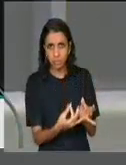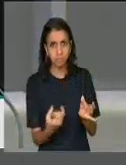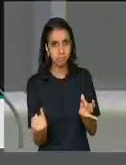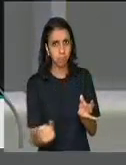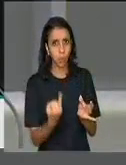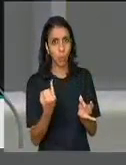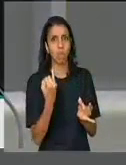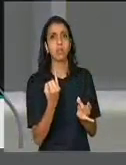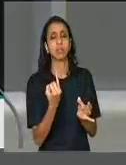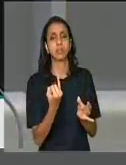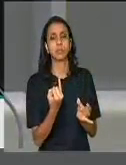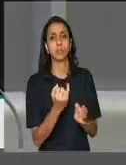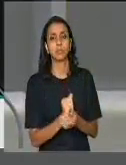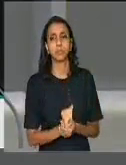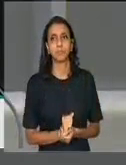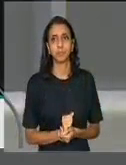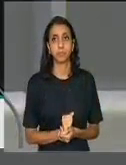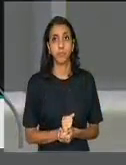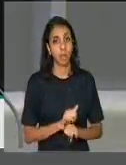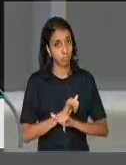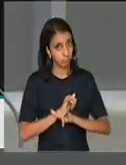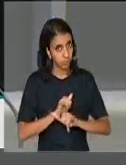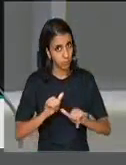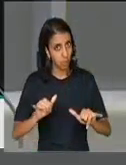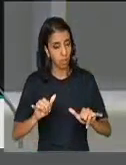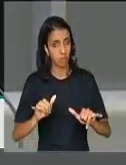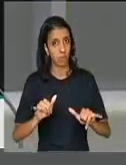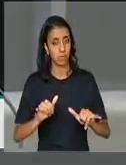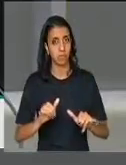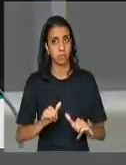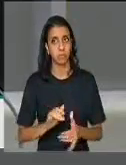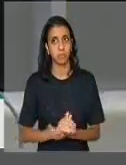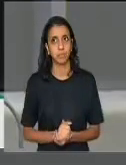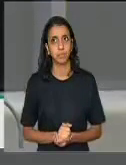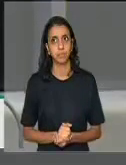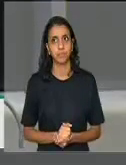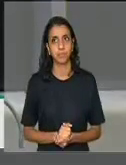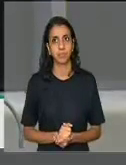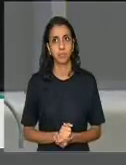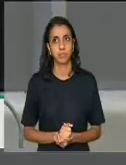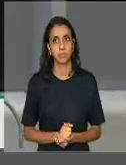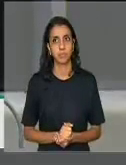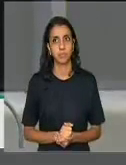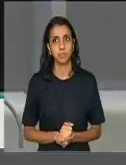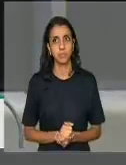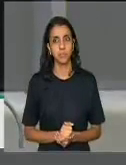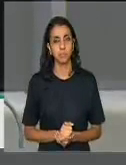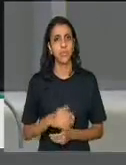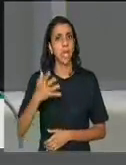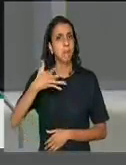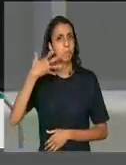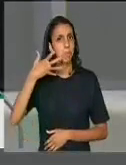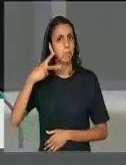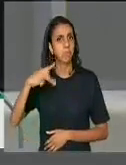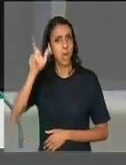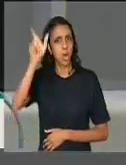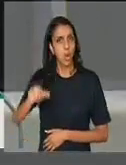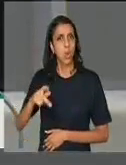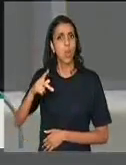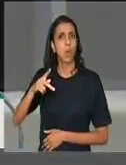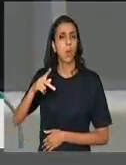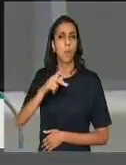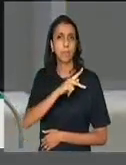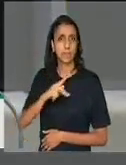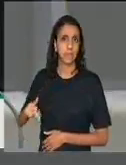dizer, senhoras e senhores, que me tocou muito as palavras do presidente da Central dos